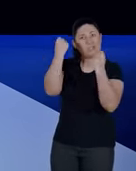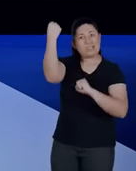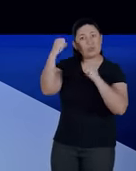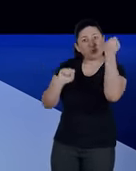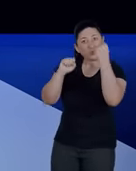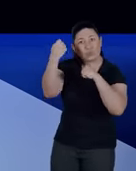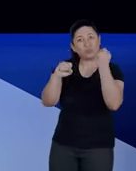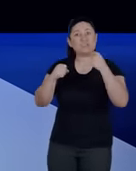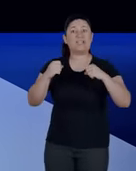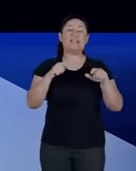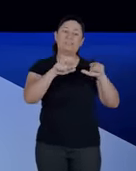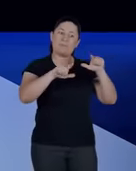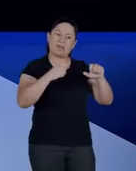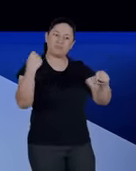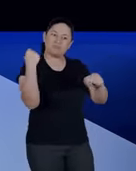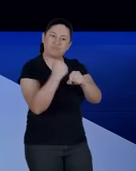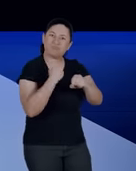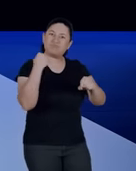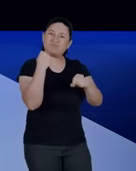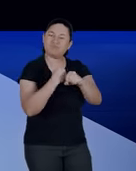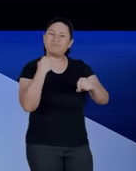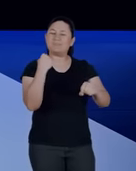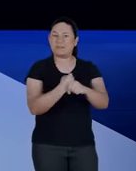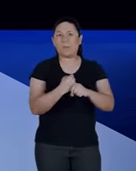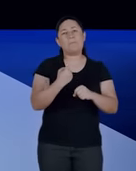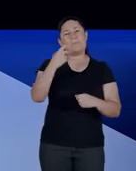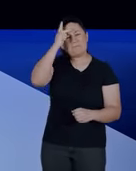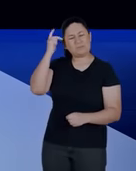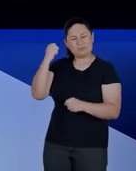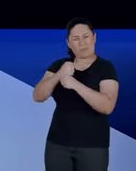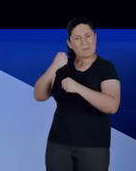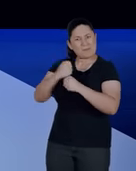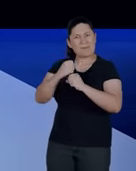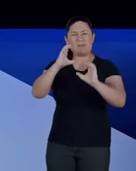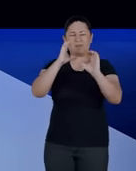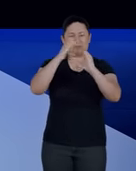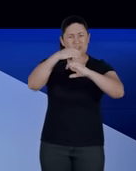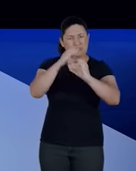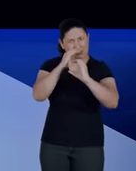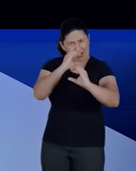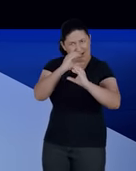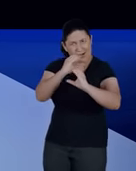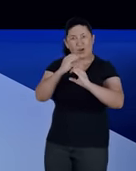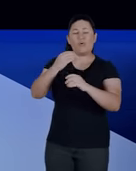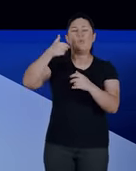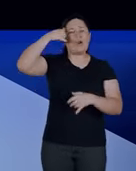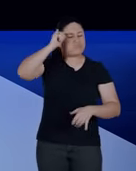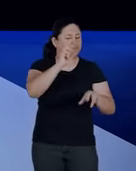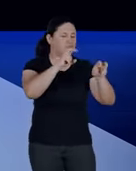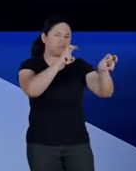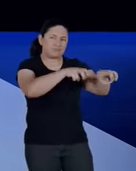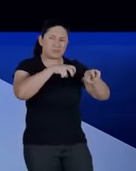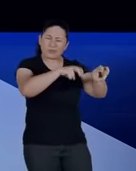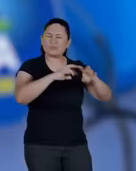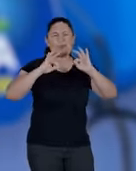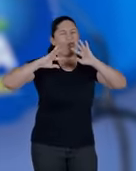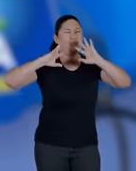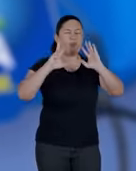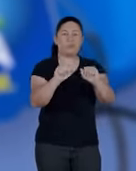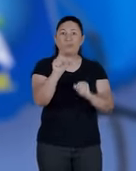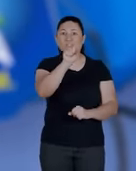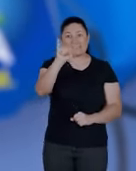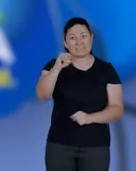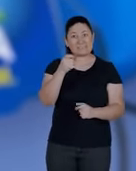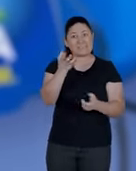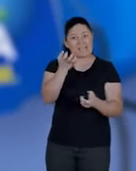indústria, em serviços, na construção civil, do pedreiro ao engenheiro, no agronegócio, tem de tudo. Para